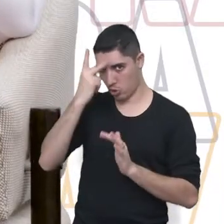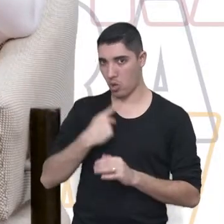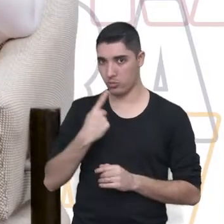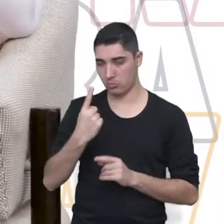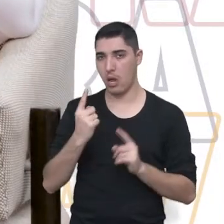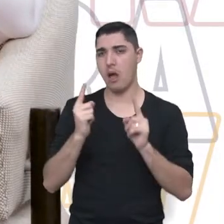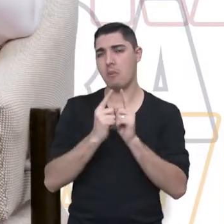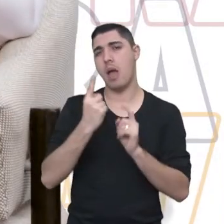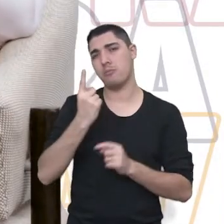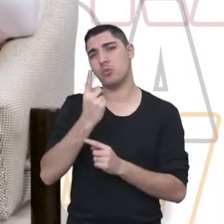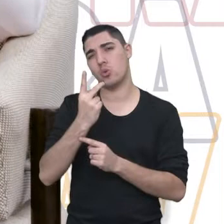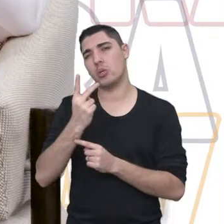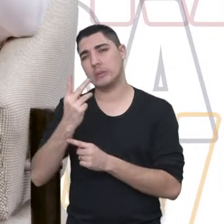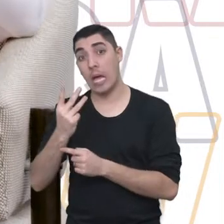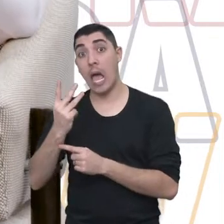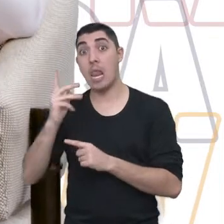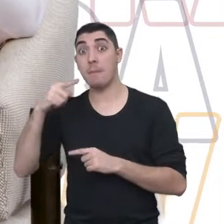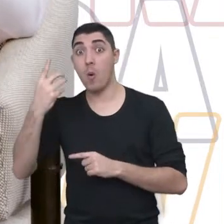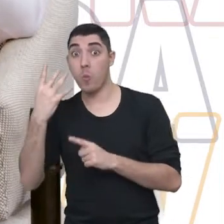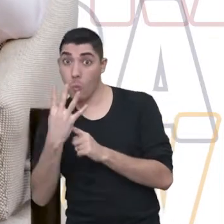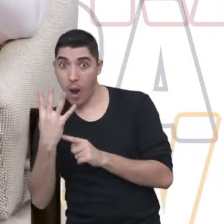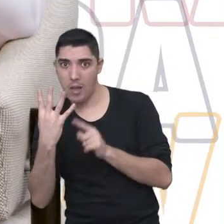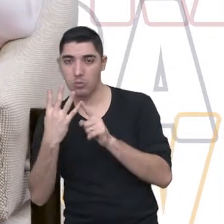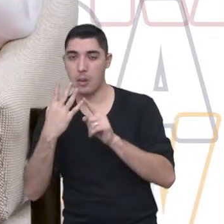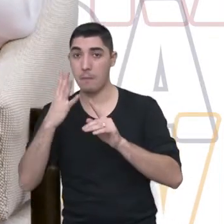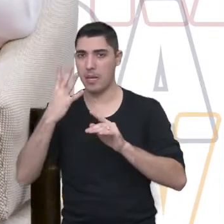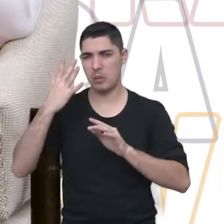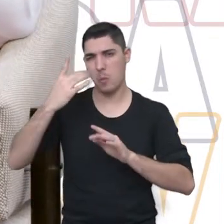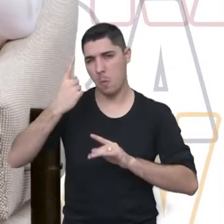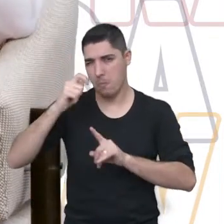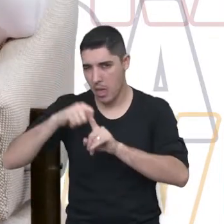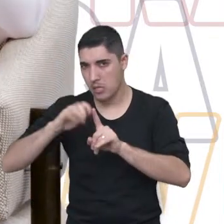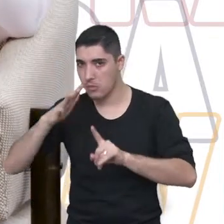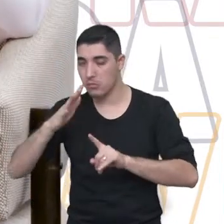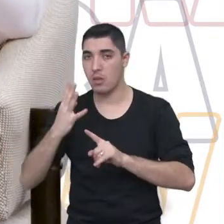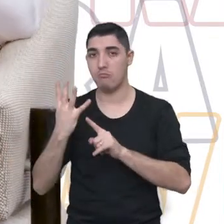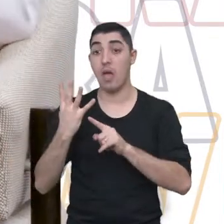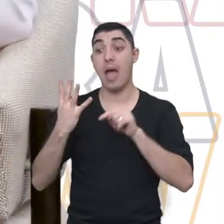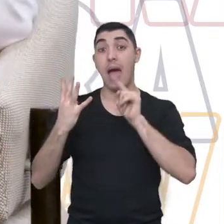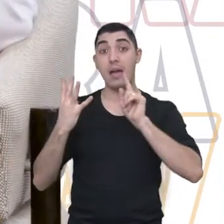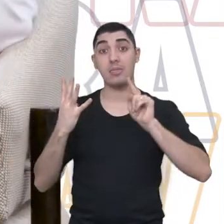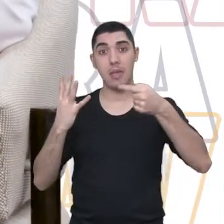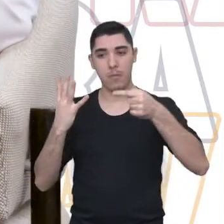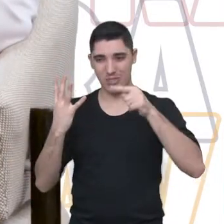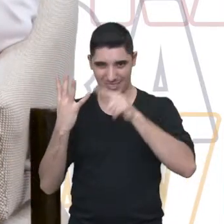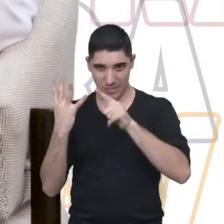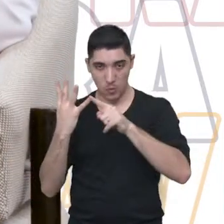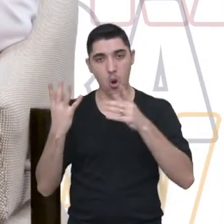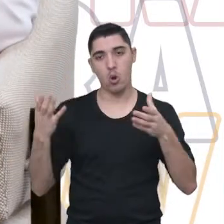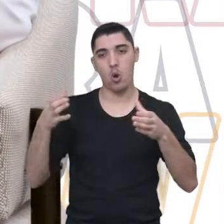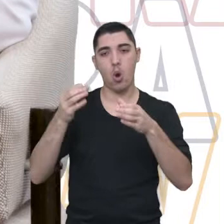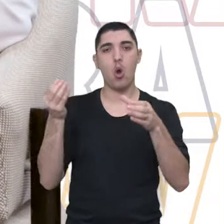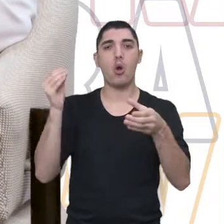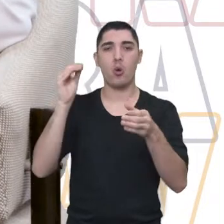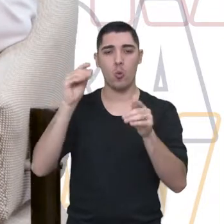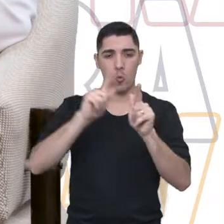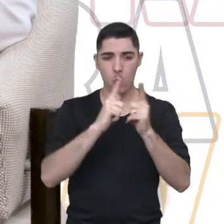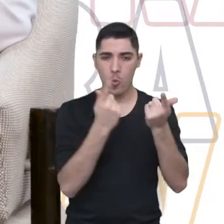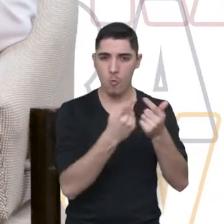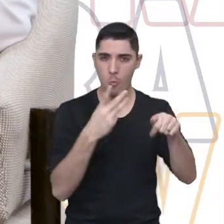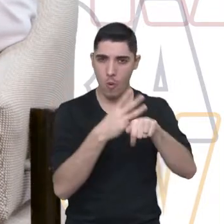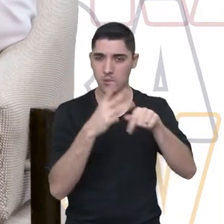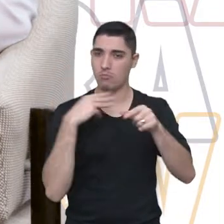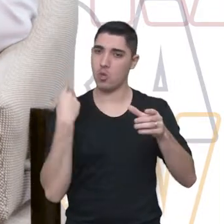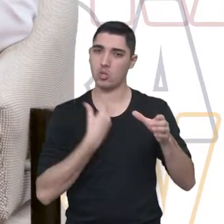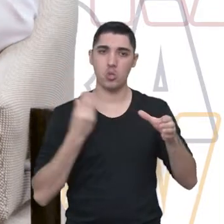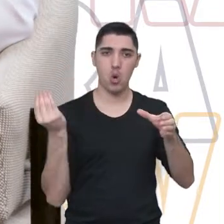até quatro atendimentos. Então isso é mais um mês, né? Depois nós colocamos essas pessoas num grupo. Nós temos uma metodologia